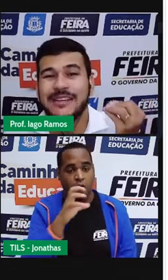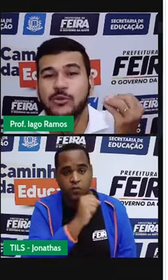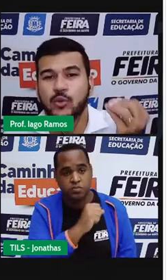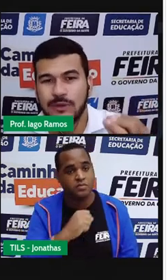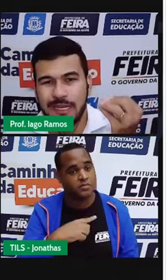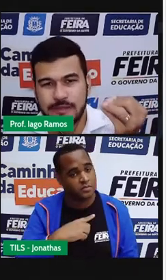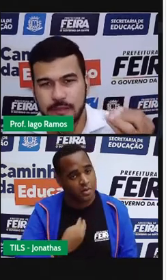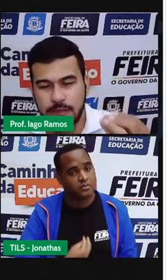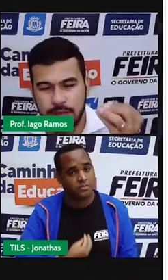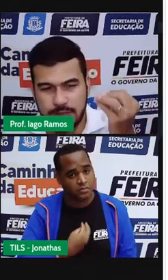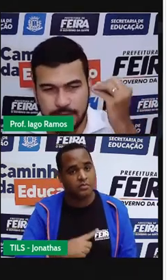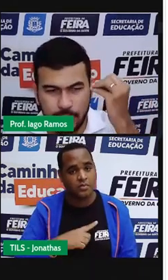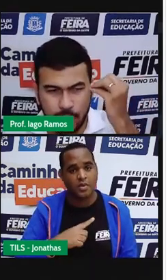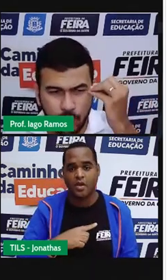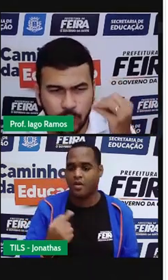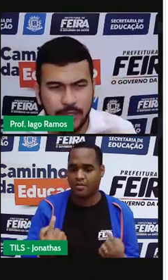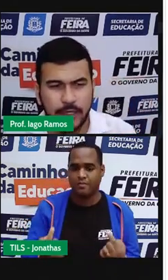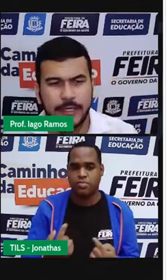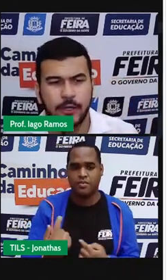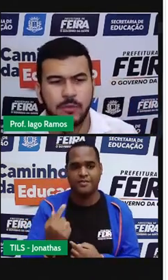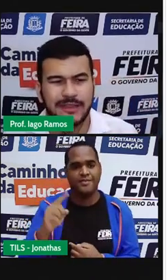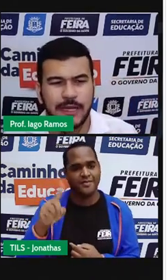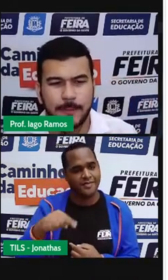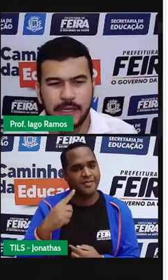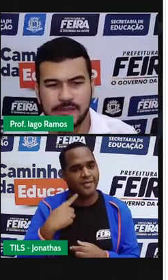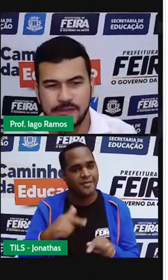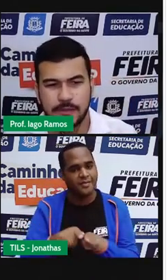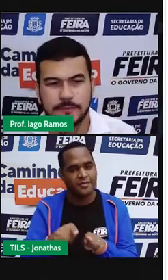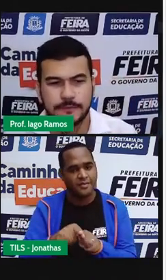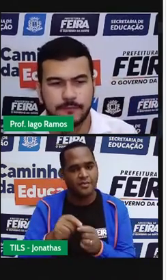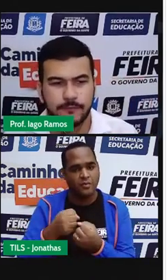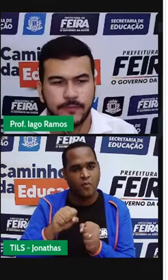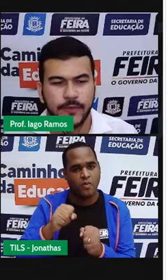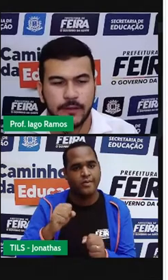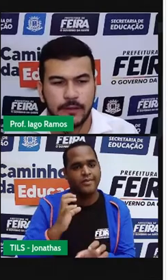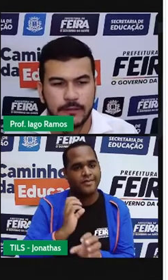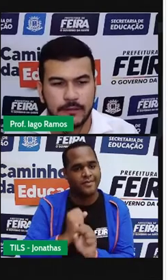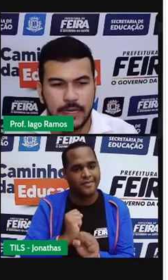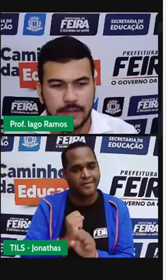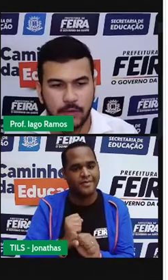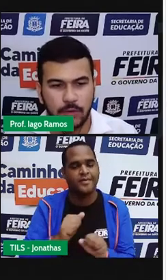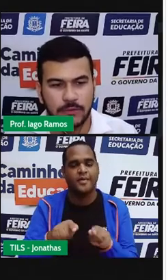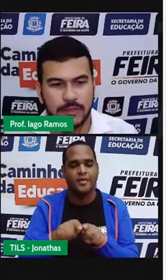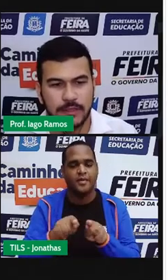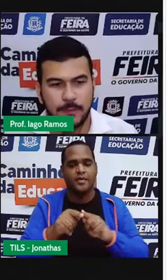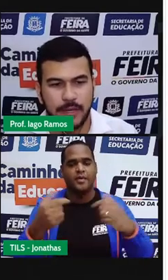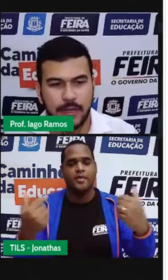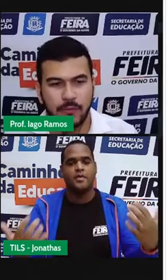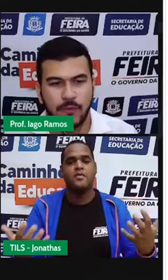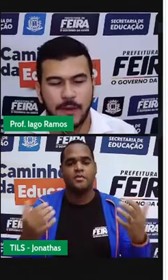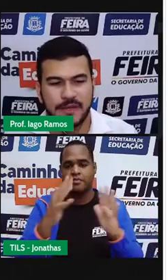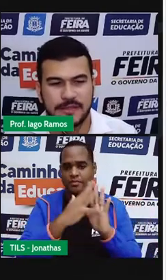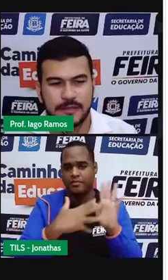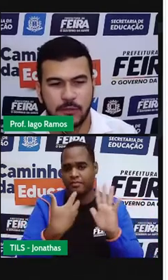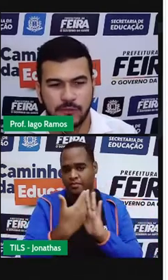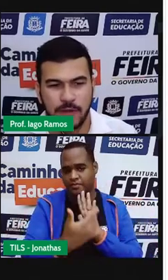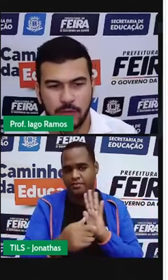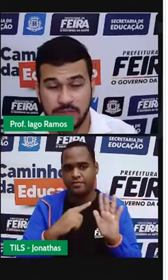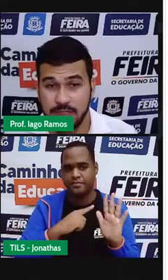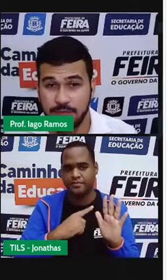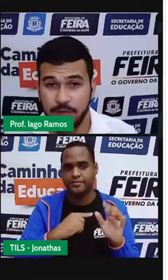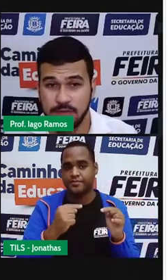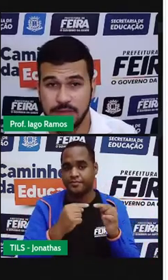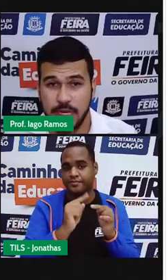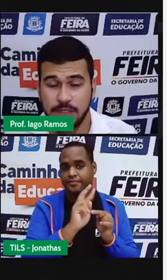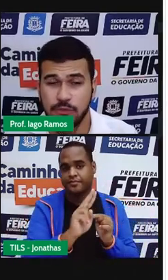aumento nessa grandeza. Então, eu coloquei aqui uma tabelazinha. Dessa coluna da tabela, eu vou representar os